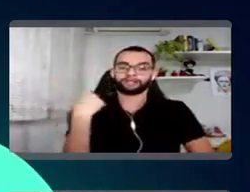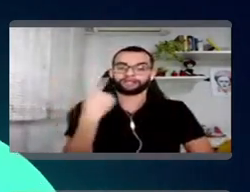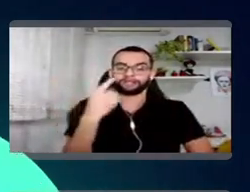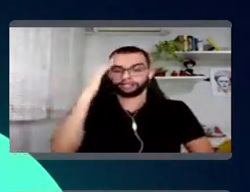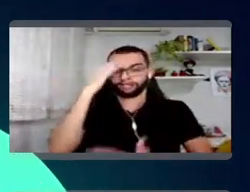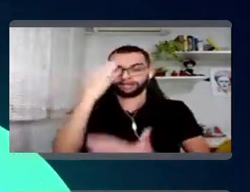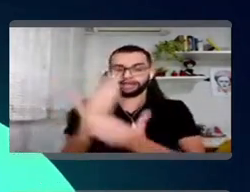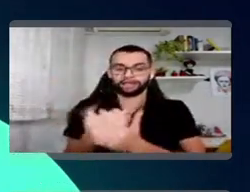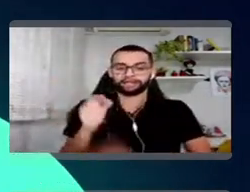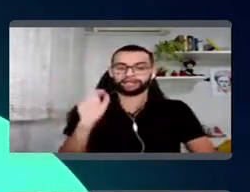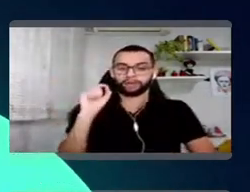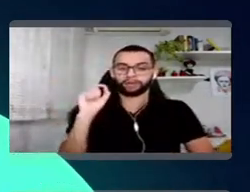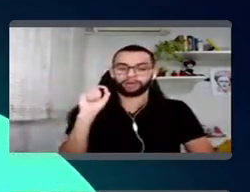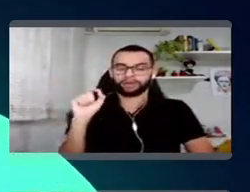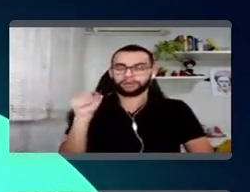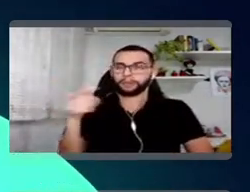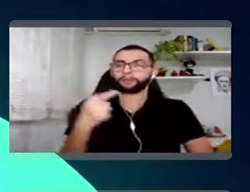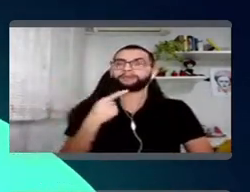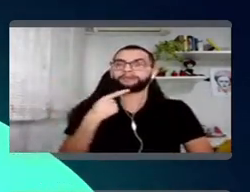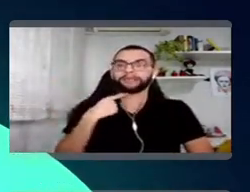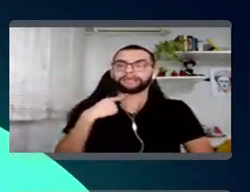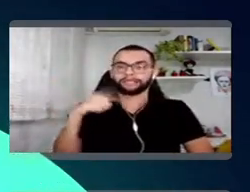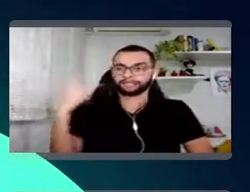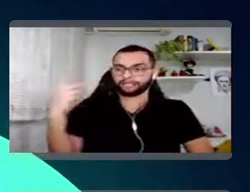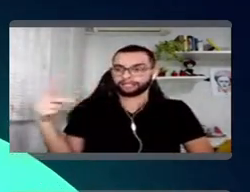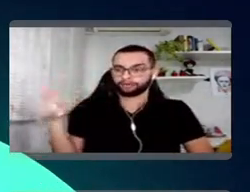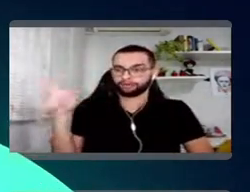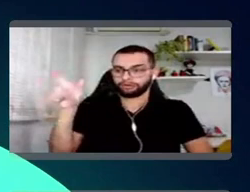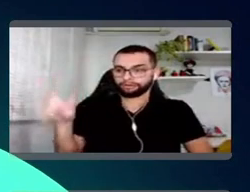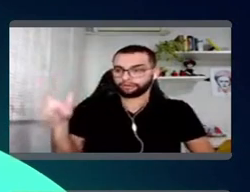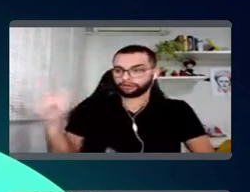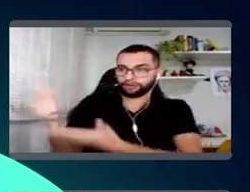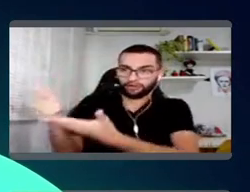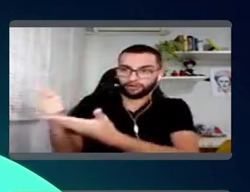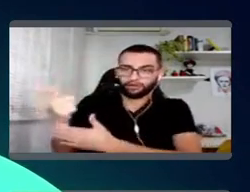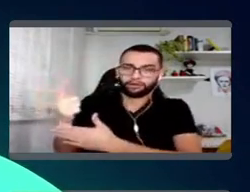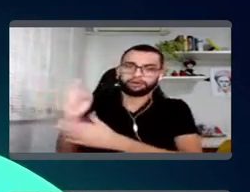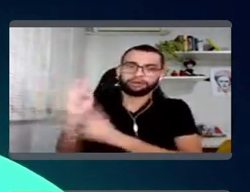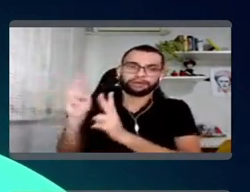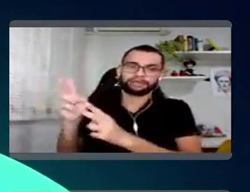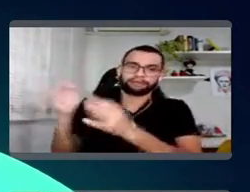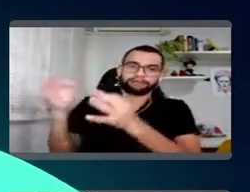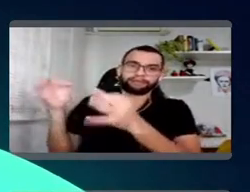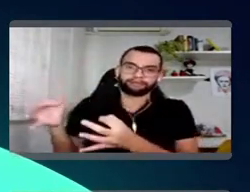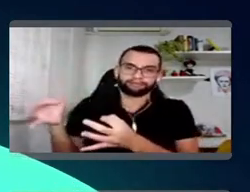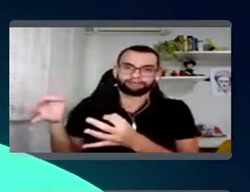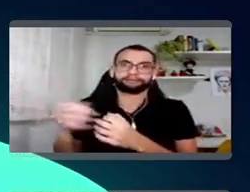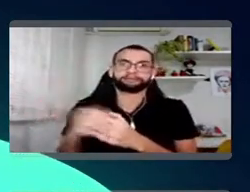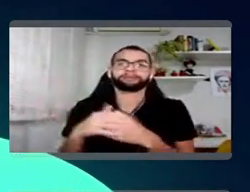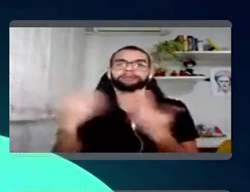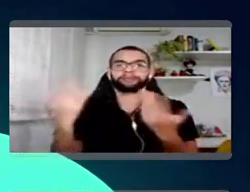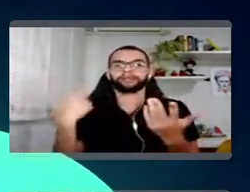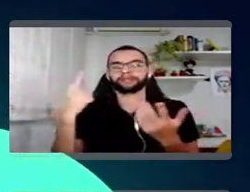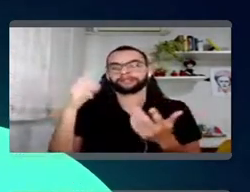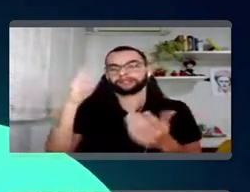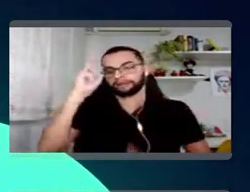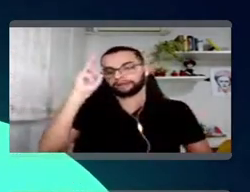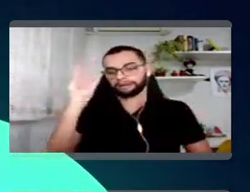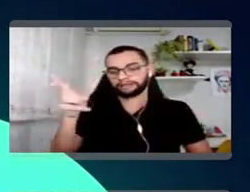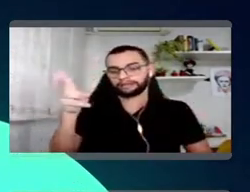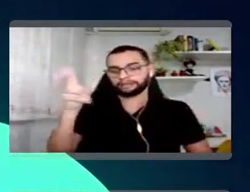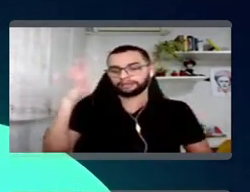muito é que a voz do cliente, né, ela está sempre certa, tá? Então, a gente tem muito foco no nosso cliente, e o dado de